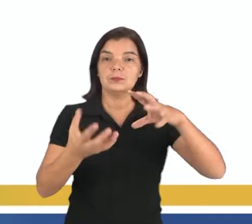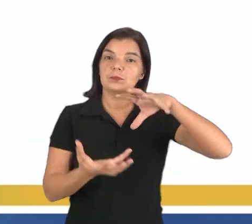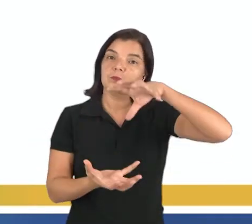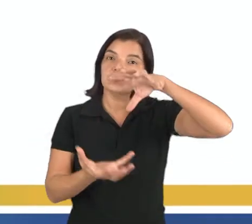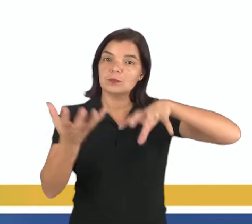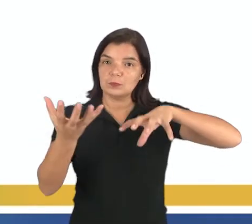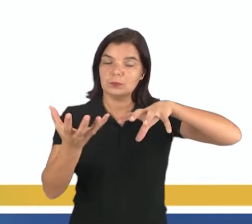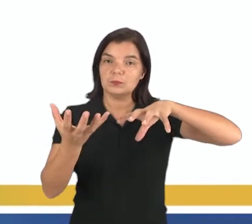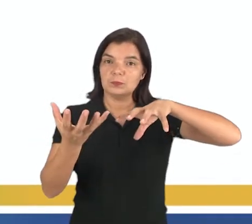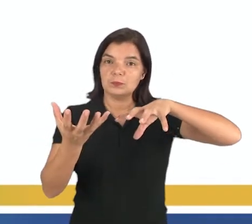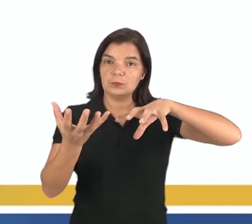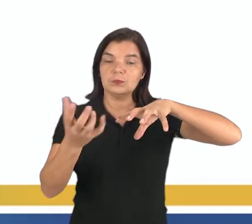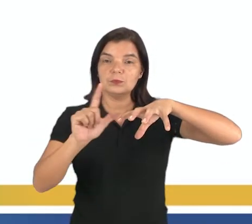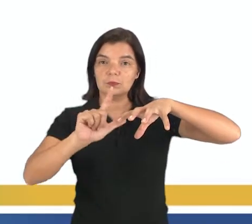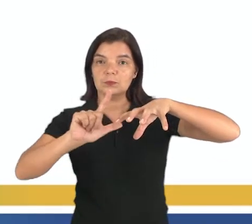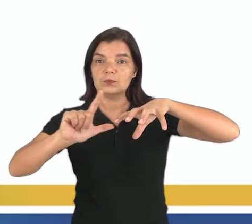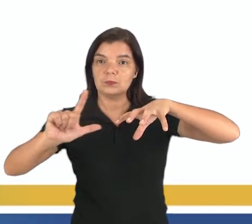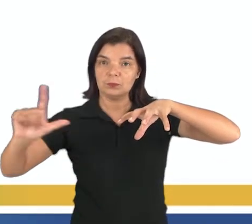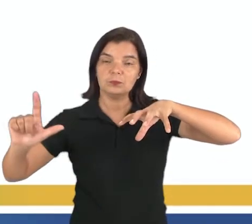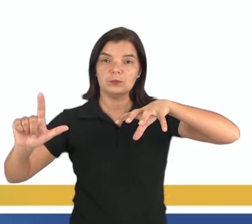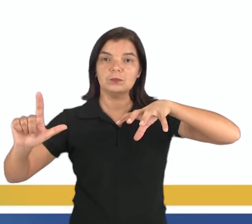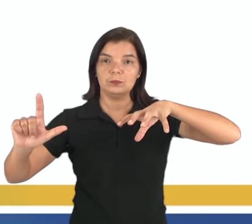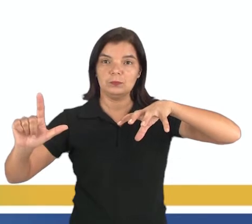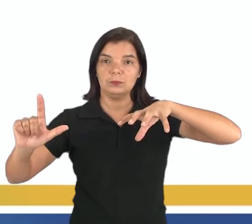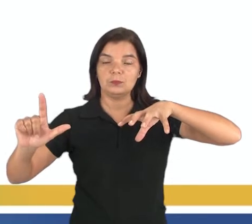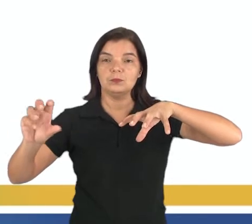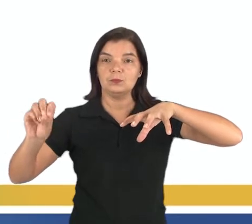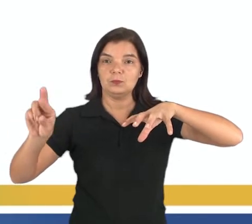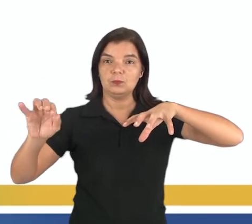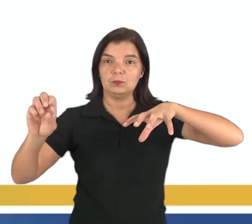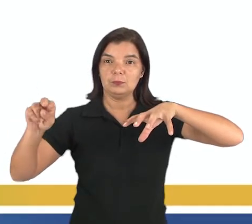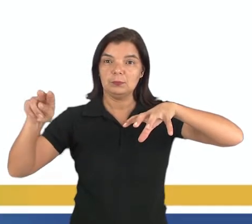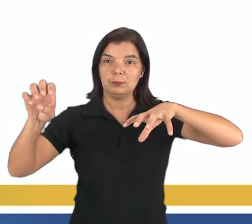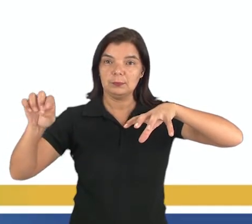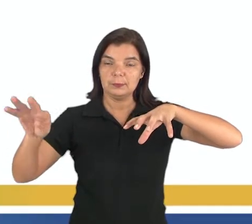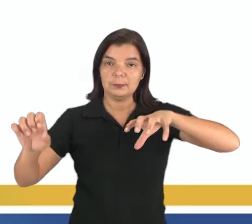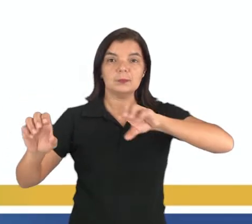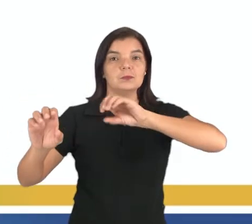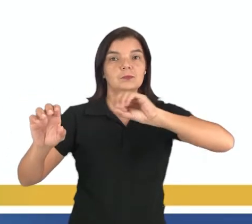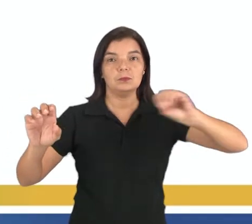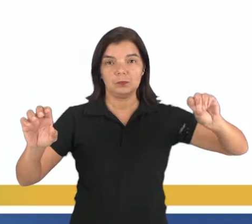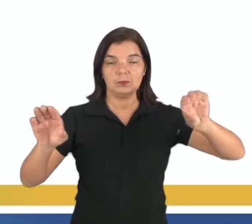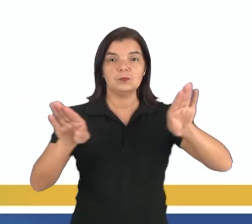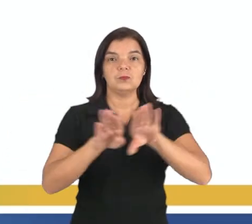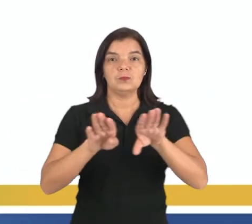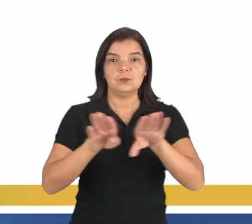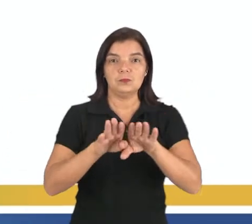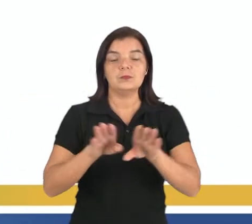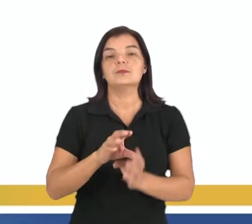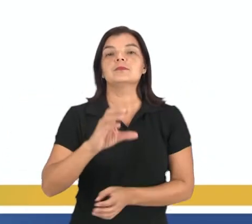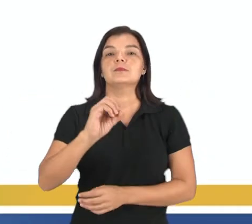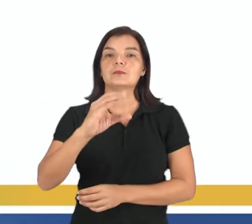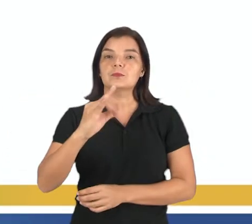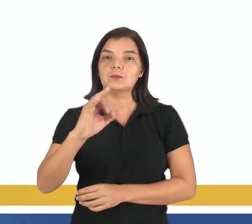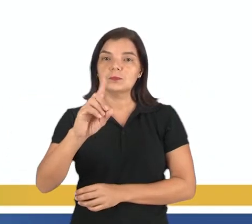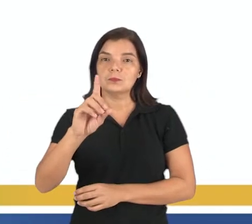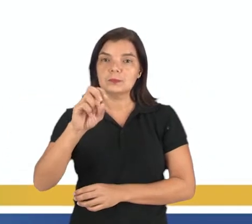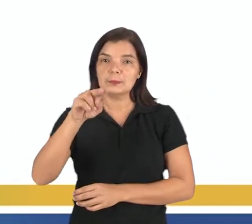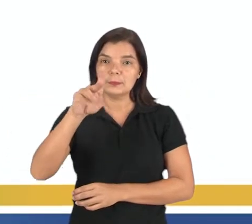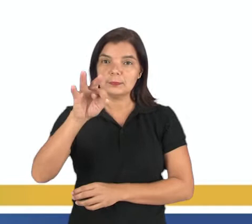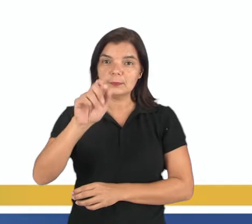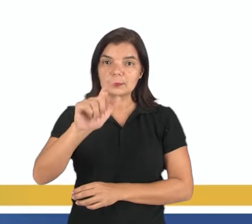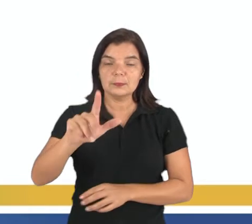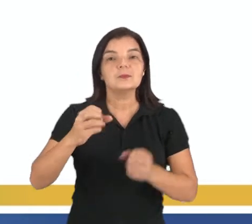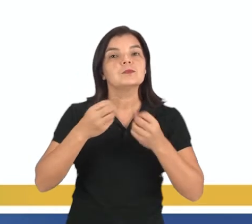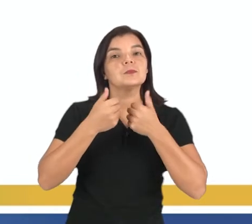A leste de Grenuit, nós temos o hemisfério oriental. E a oeste de Grenuit, nós temos o hemisfério ocidental. Tá